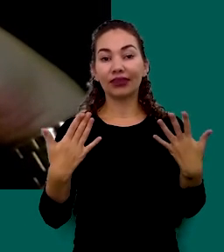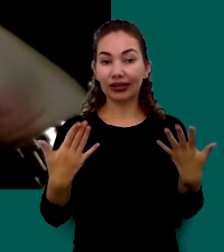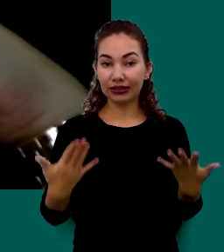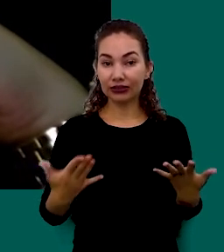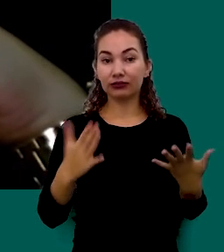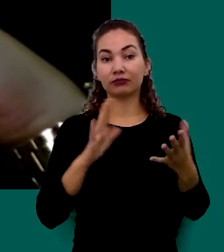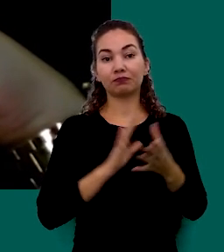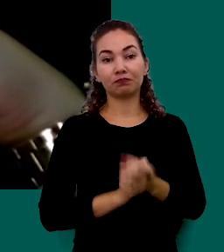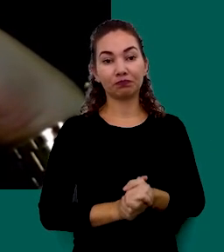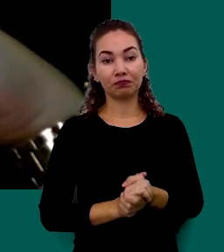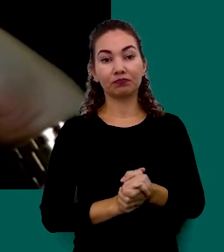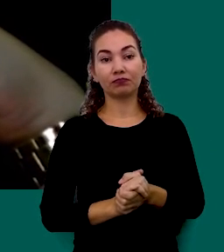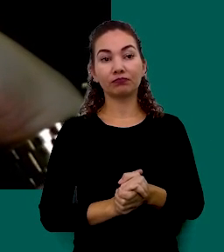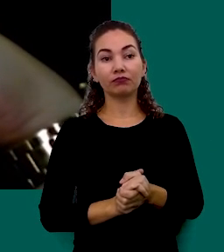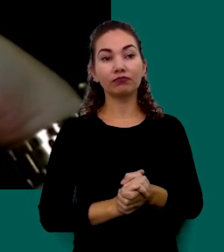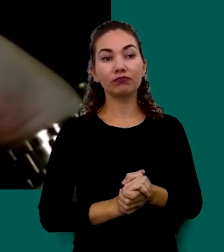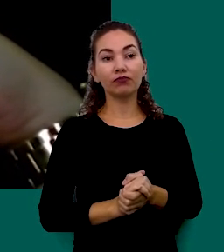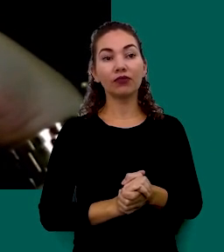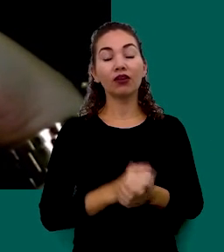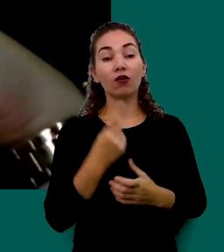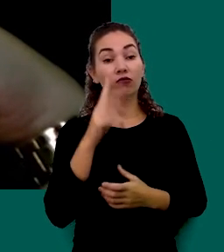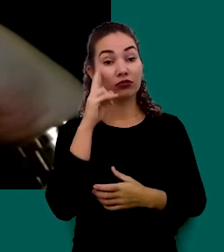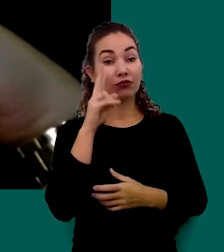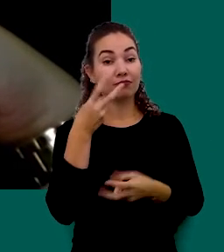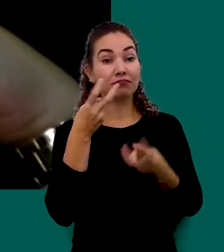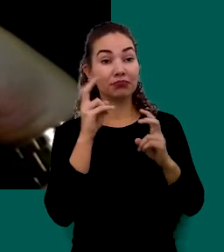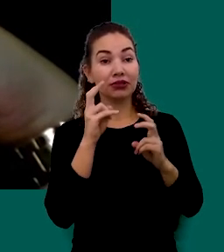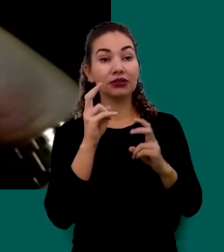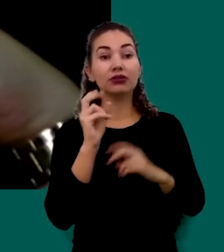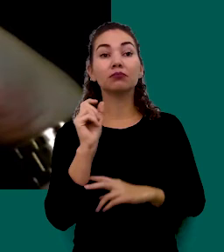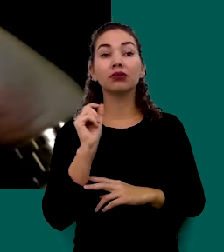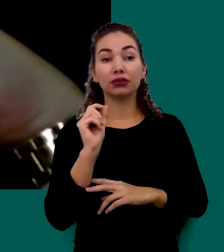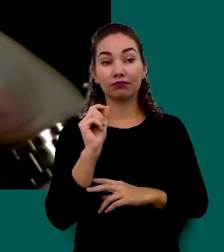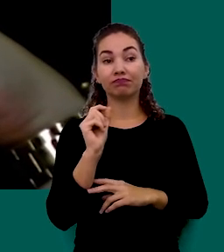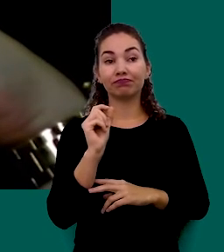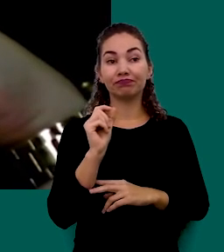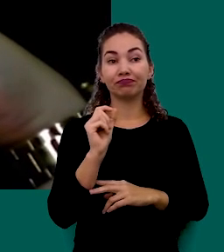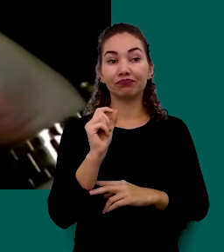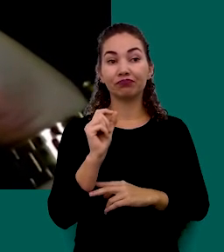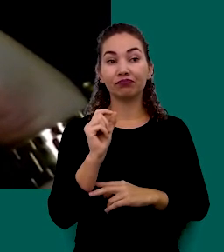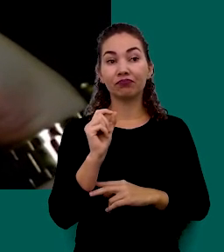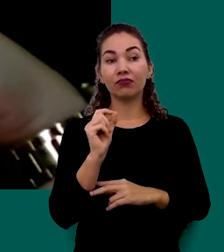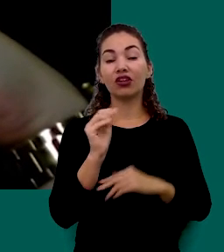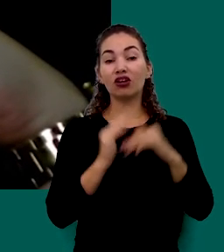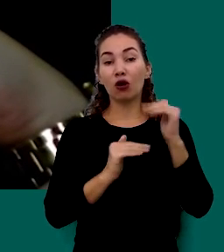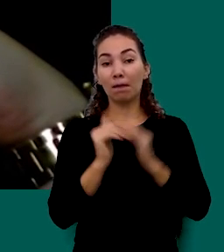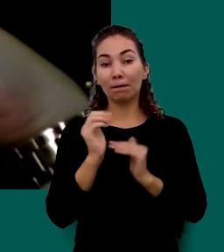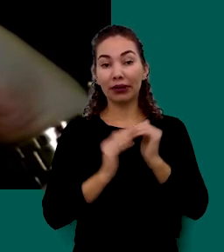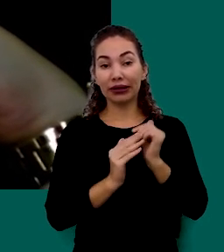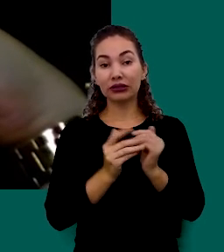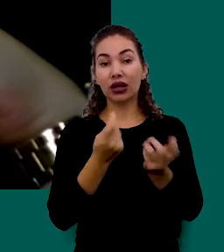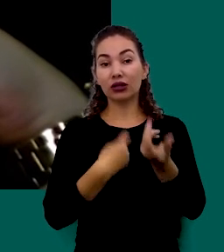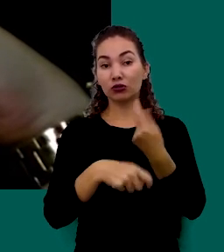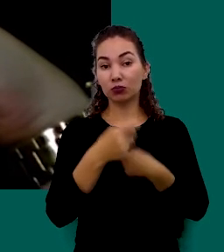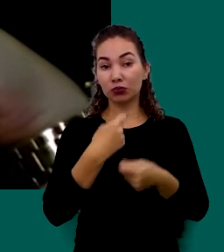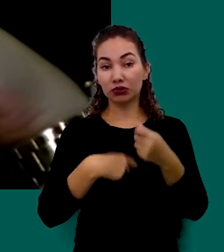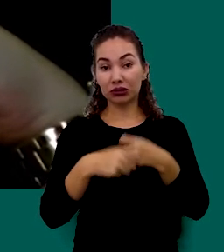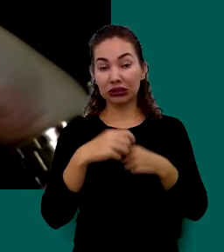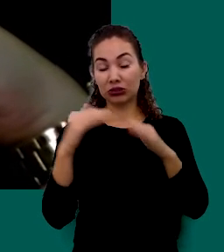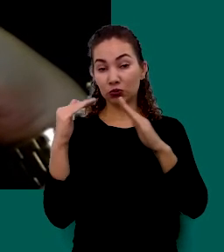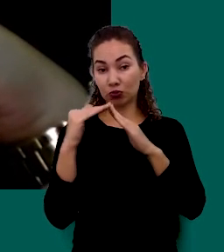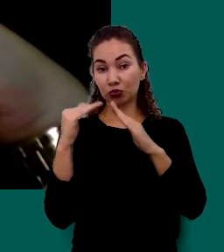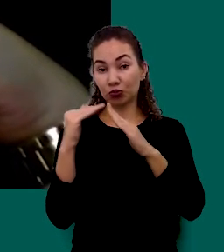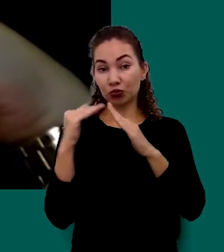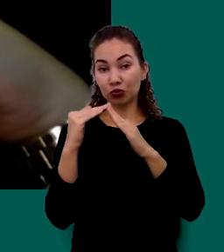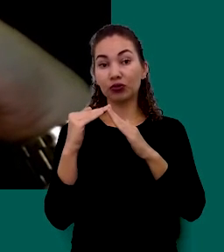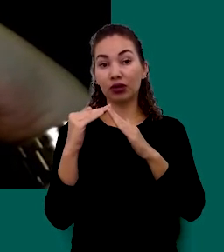Vocês Puderam Ver Para Praticar Essa Administração Doméstica